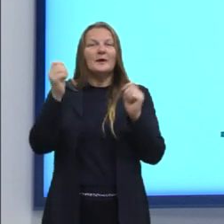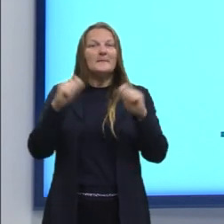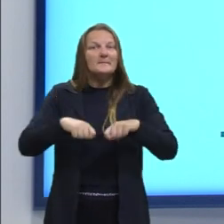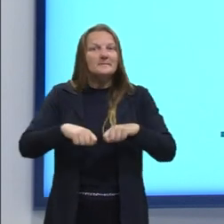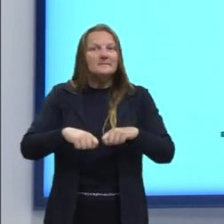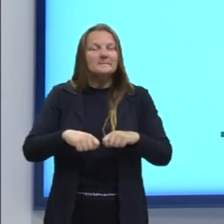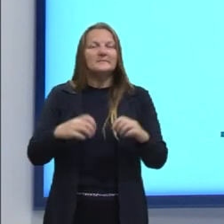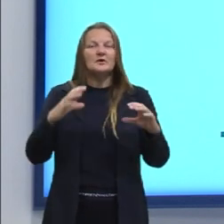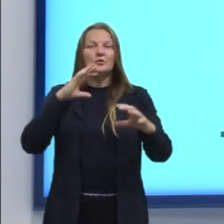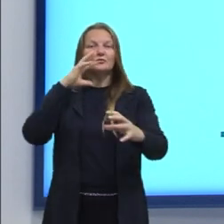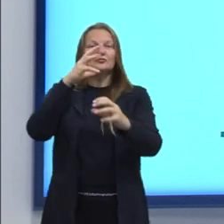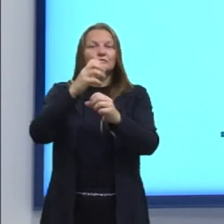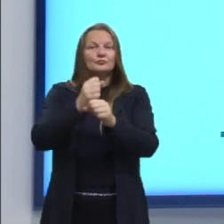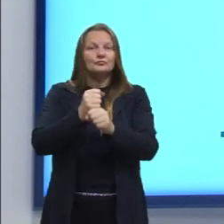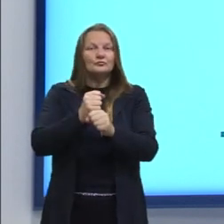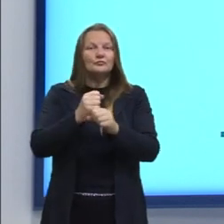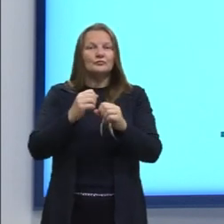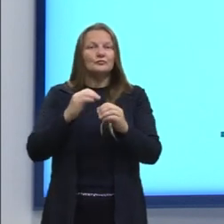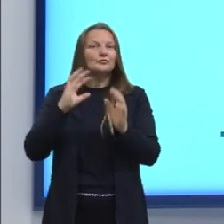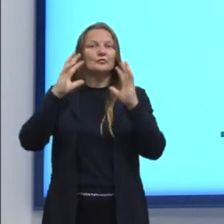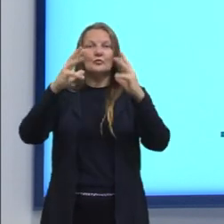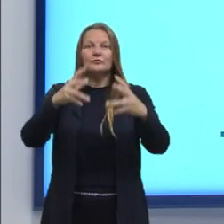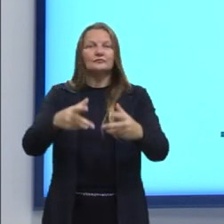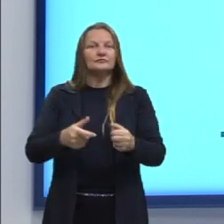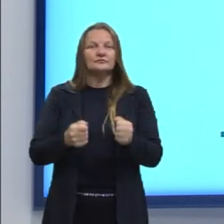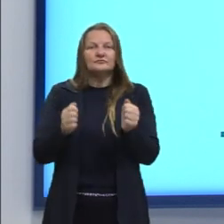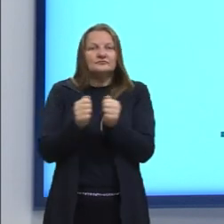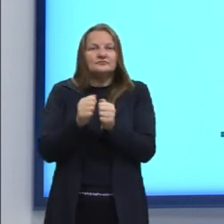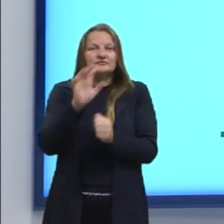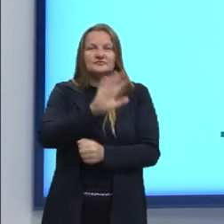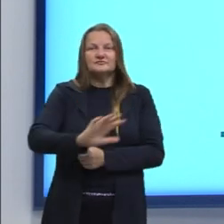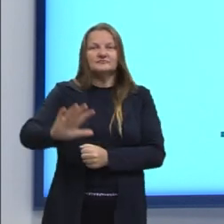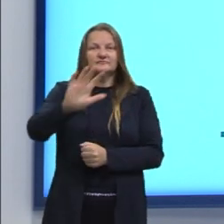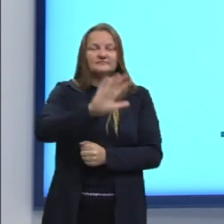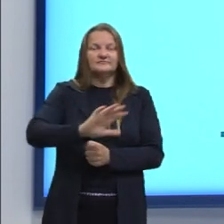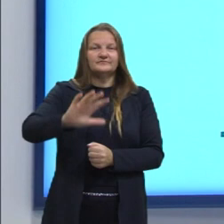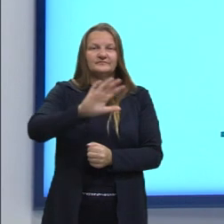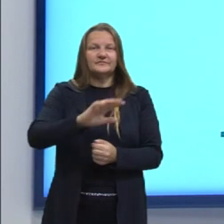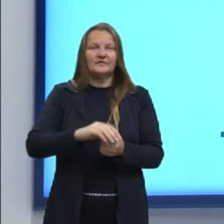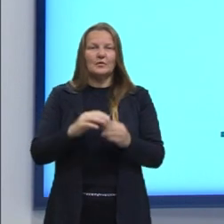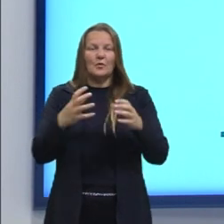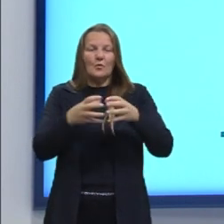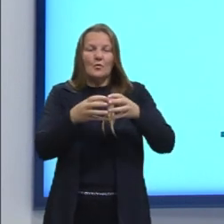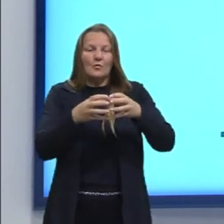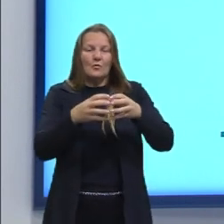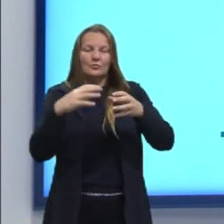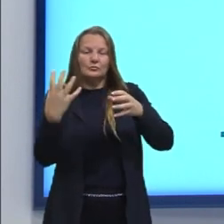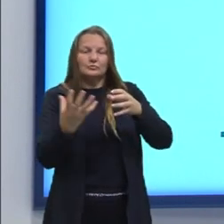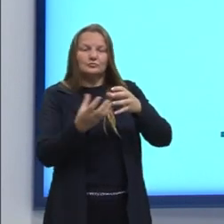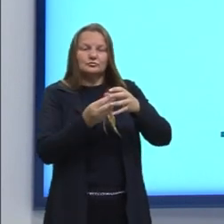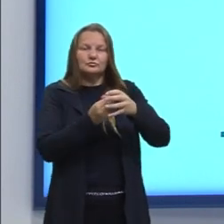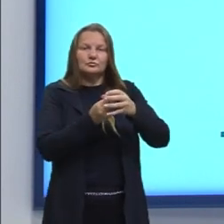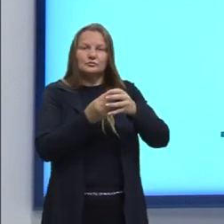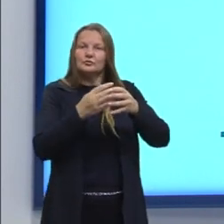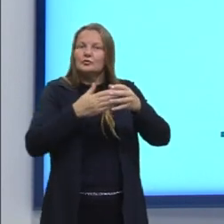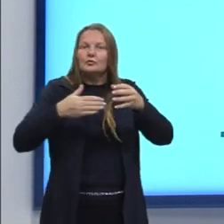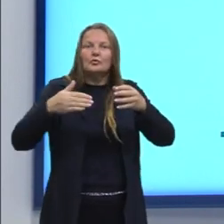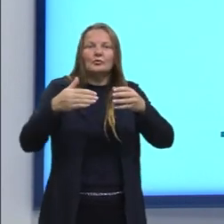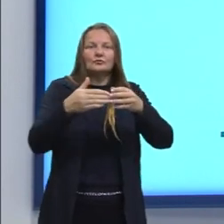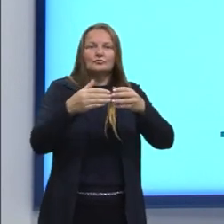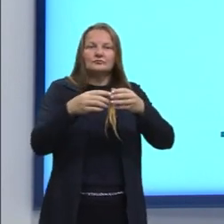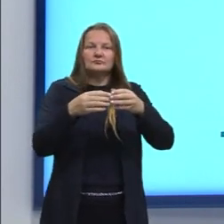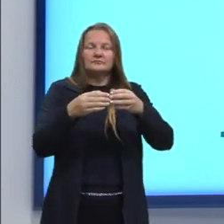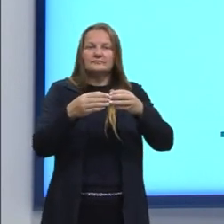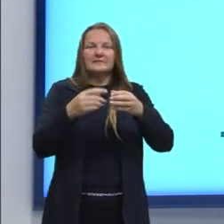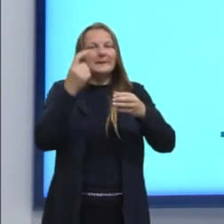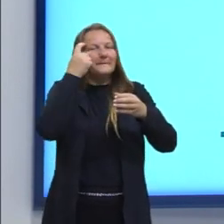é o total. Então, aqui, quando a gente fala o total, que seria o nosso conjunto, universo, né? Nós precisamos